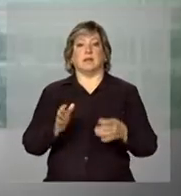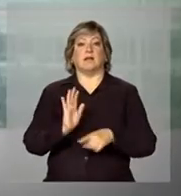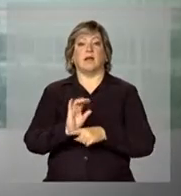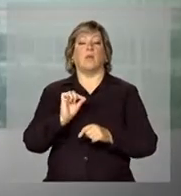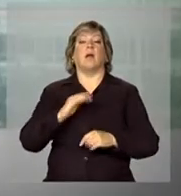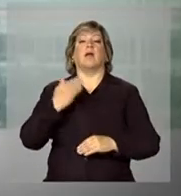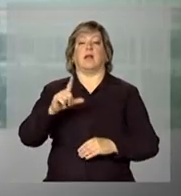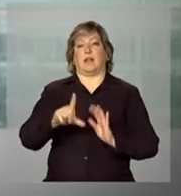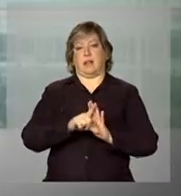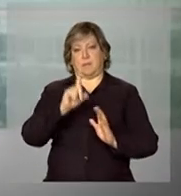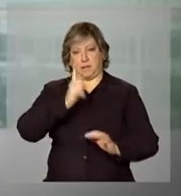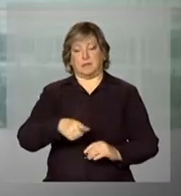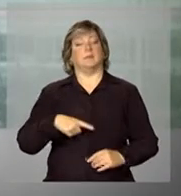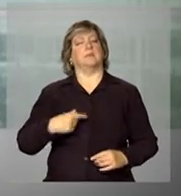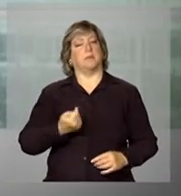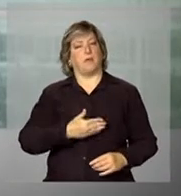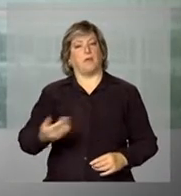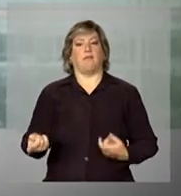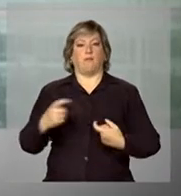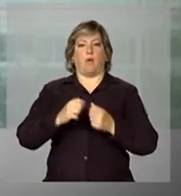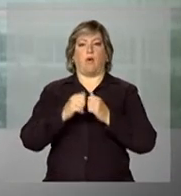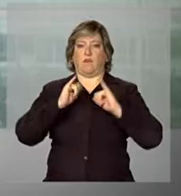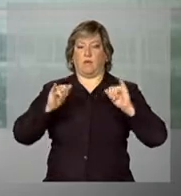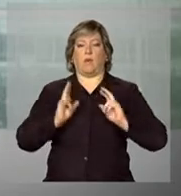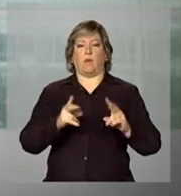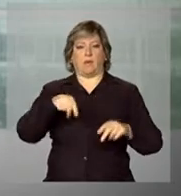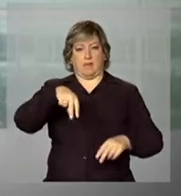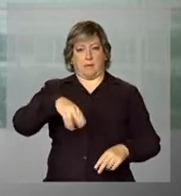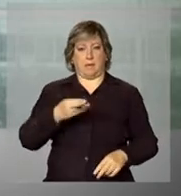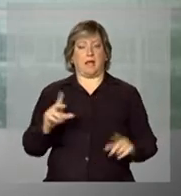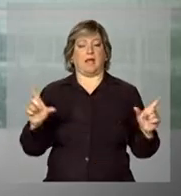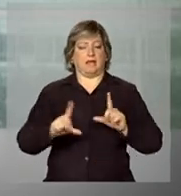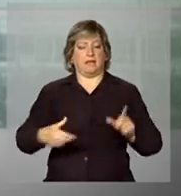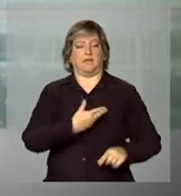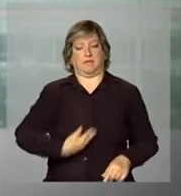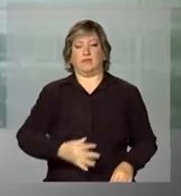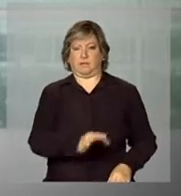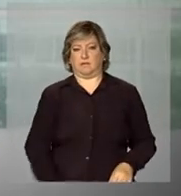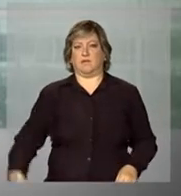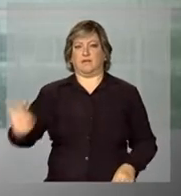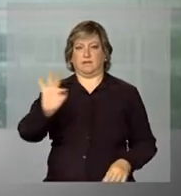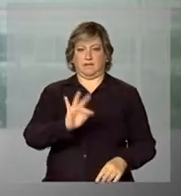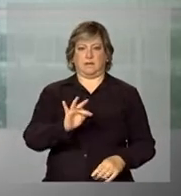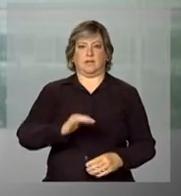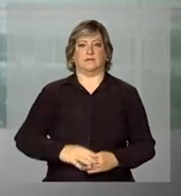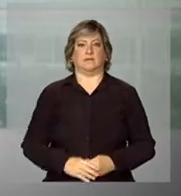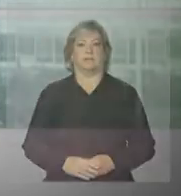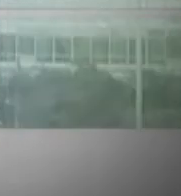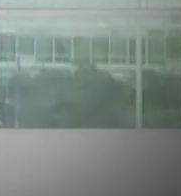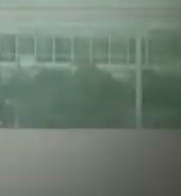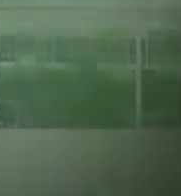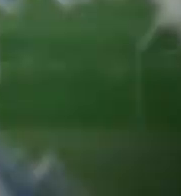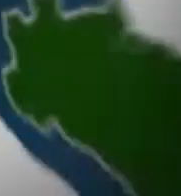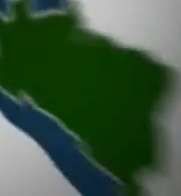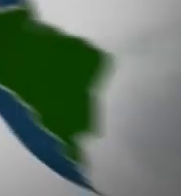E daqui a pouco a gente volta com outras informações. Continue com a gente na NBR, a TV do Governo Federal.